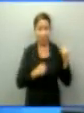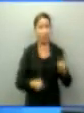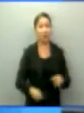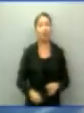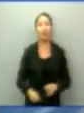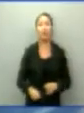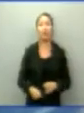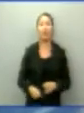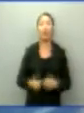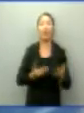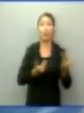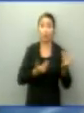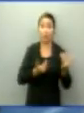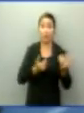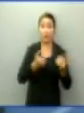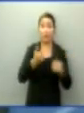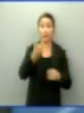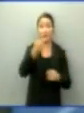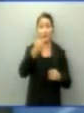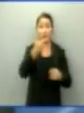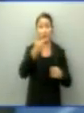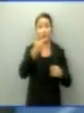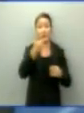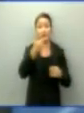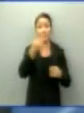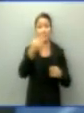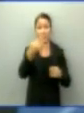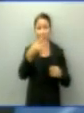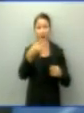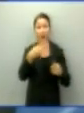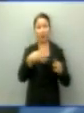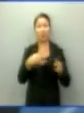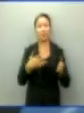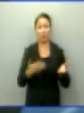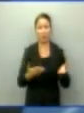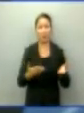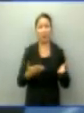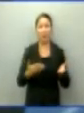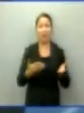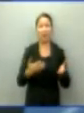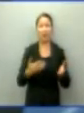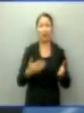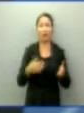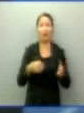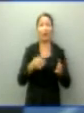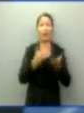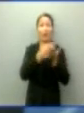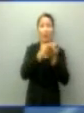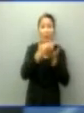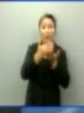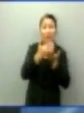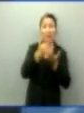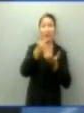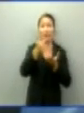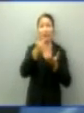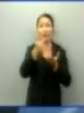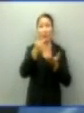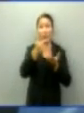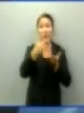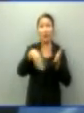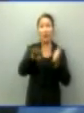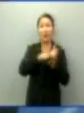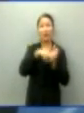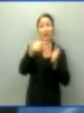jovens de até 24 anos aqui na nossa capital, eles não estão conseguindo capacitar-se para conseguir